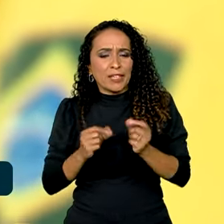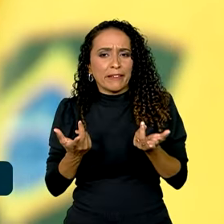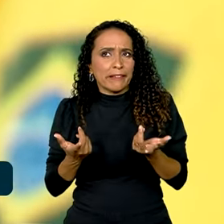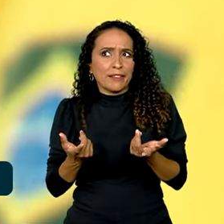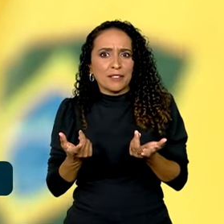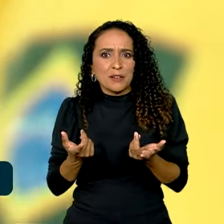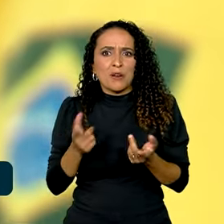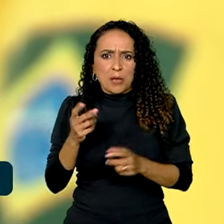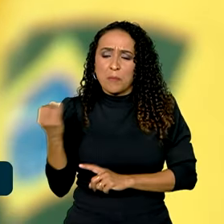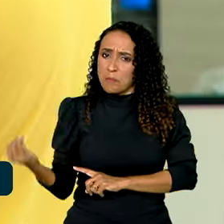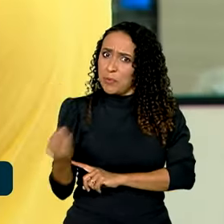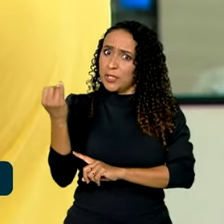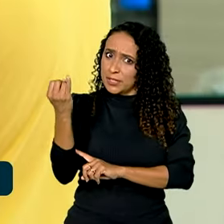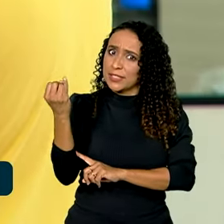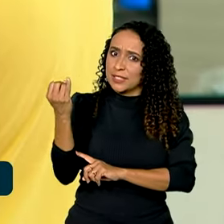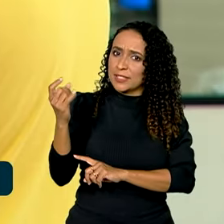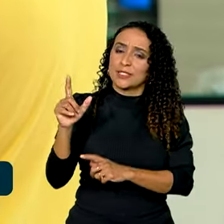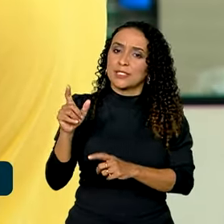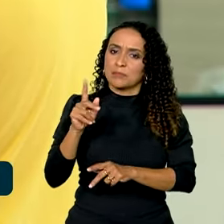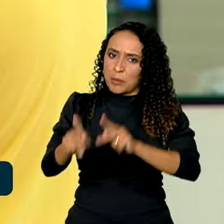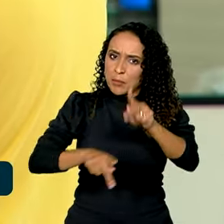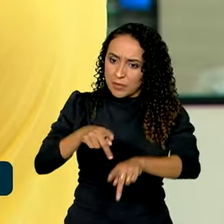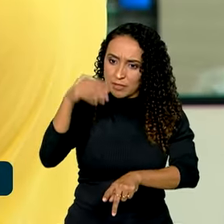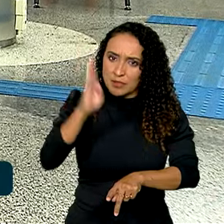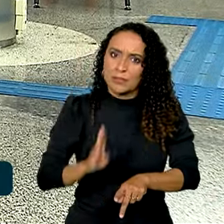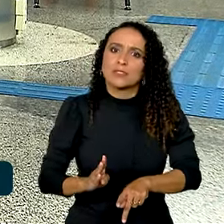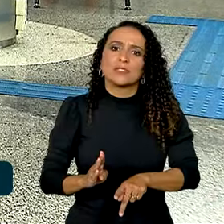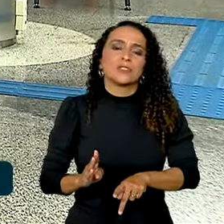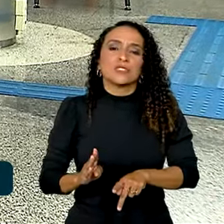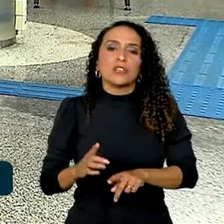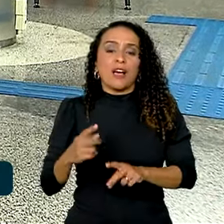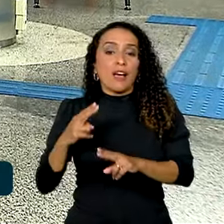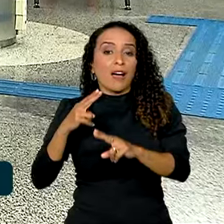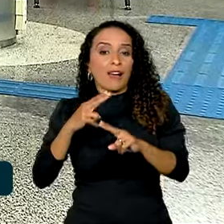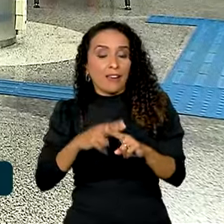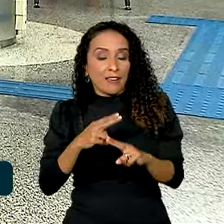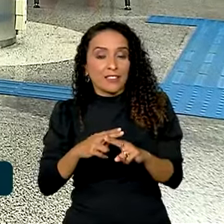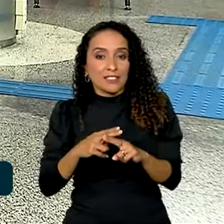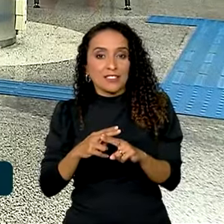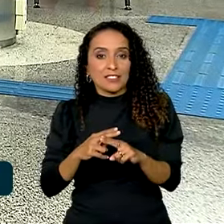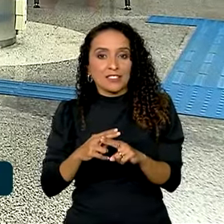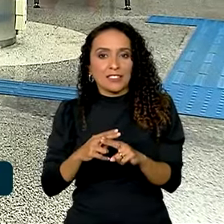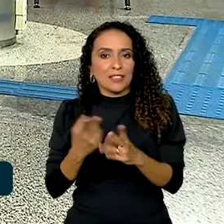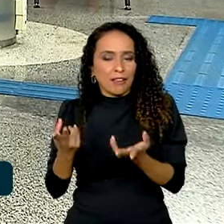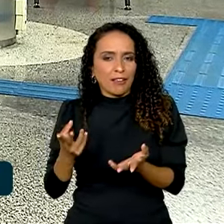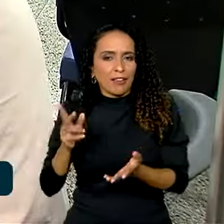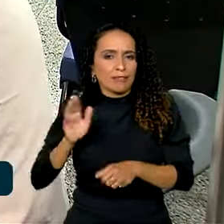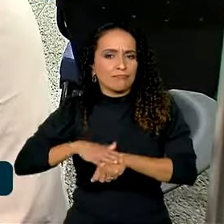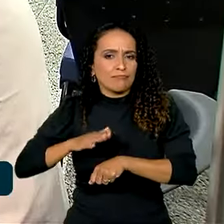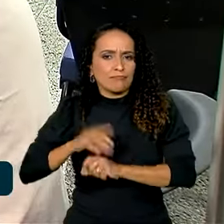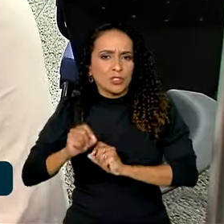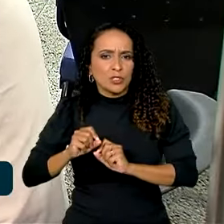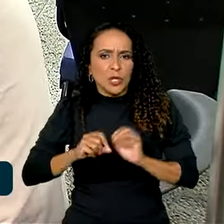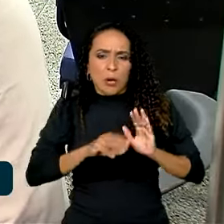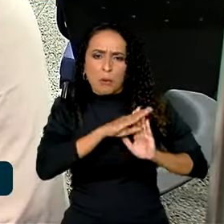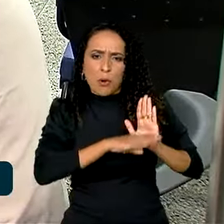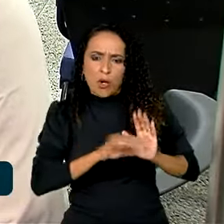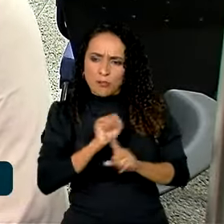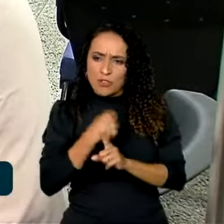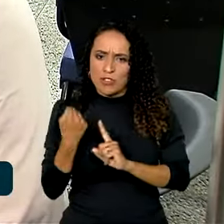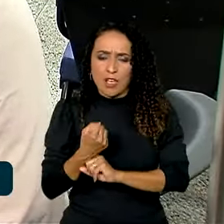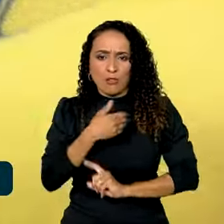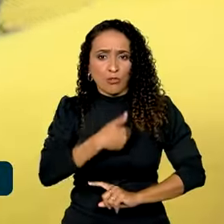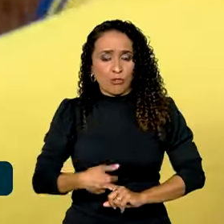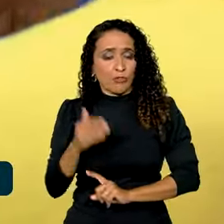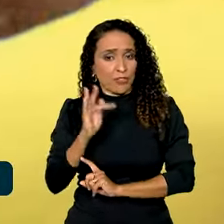importância grande para a população brasileira. A Caixa é executora dos programas sociais do governo